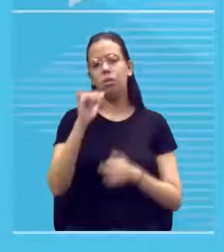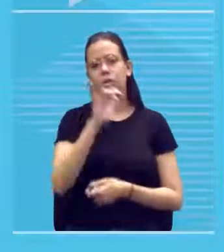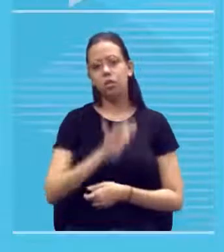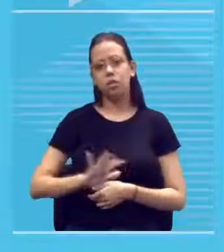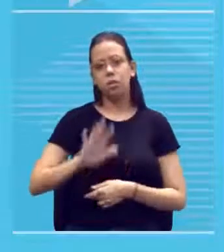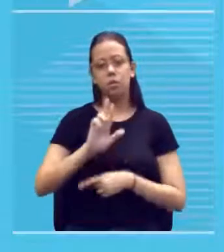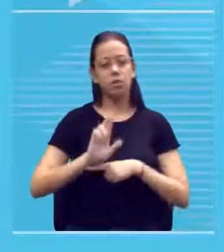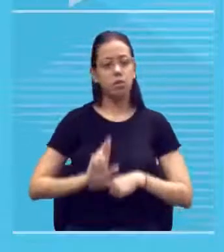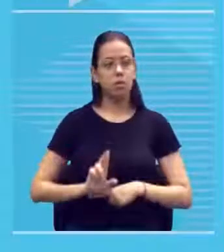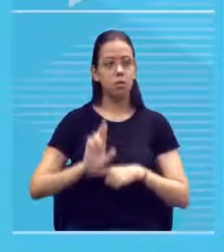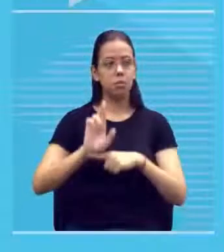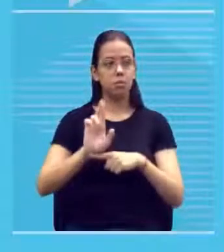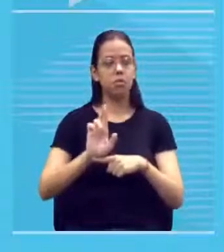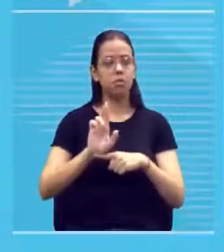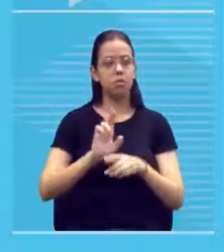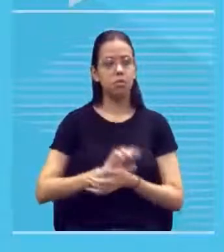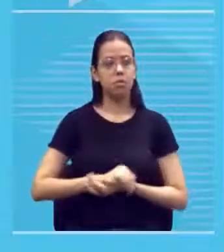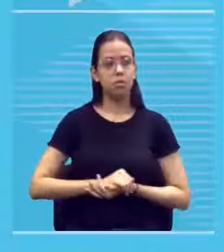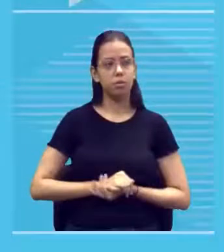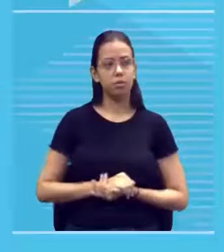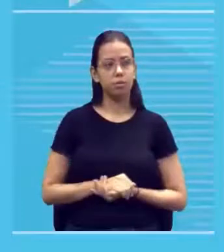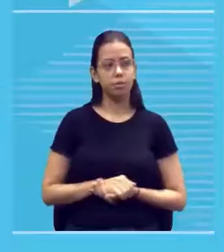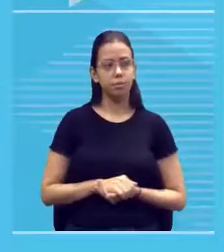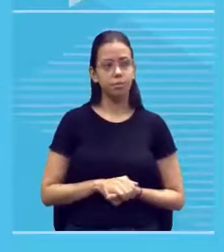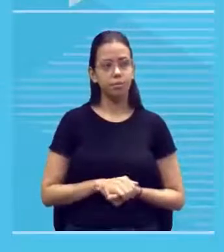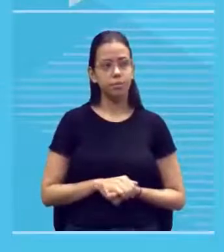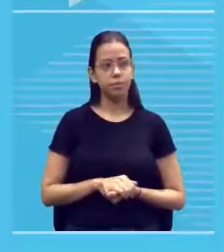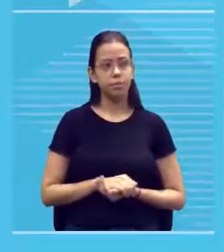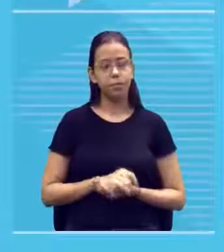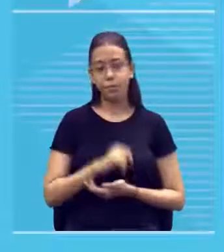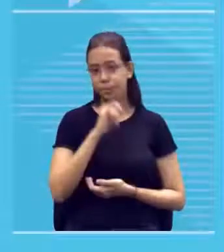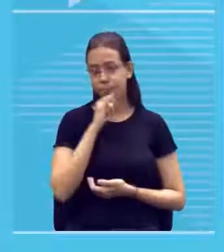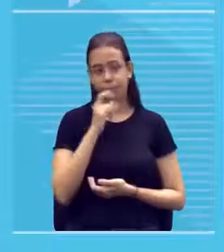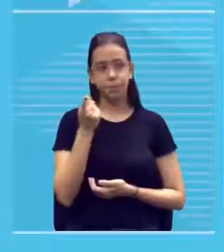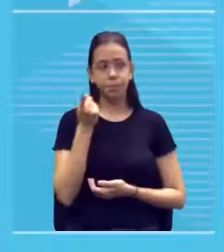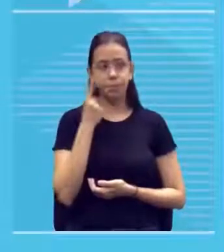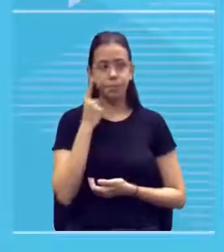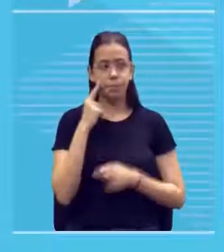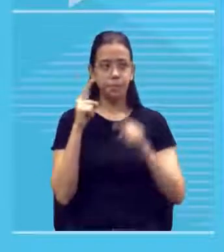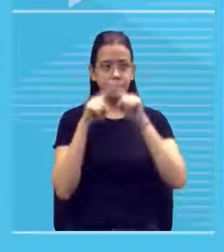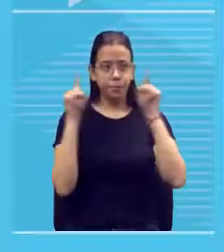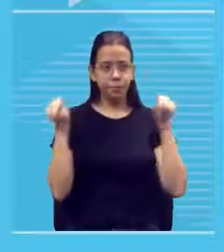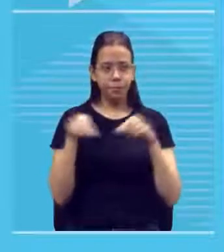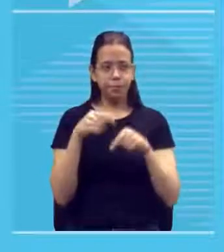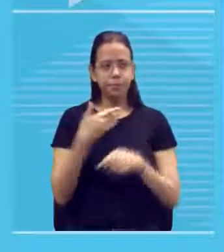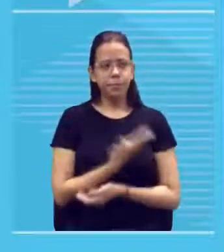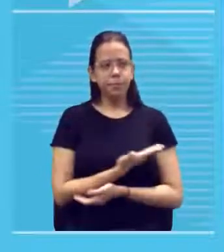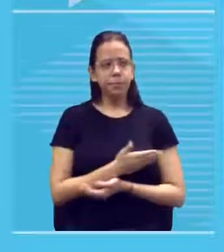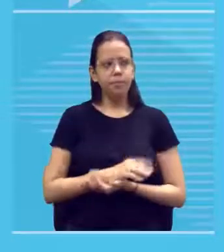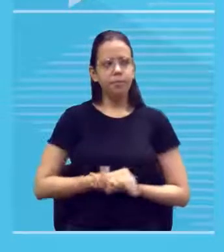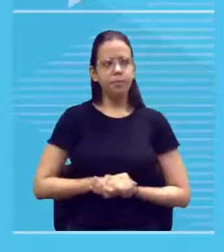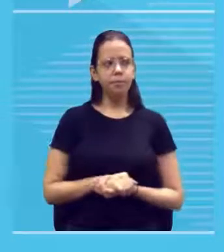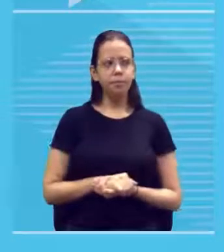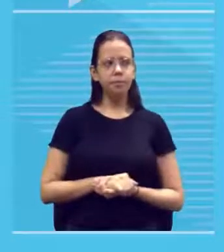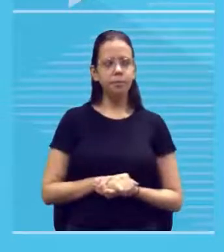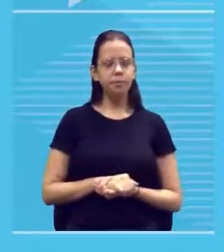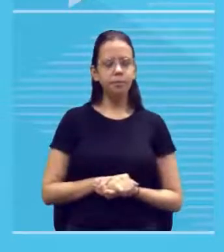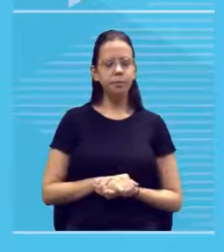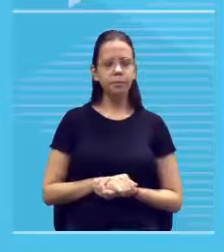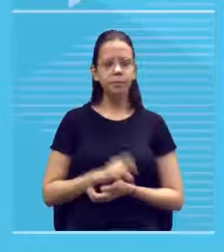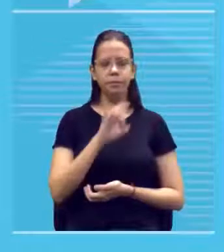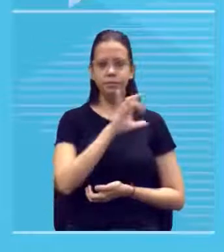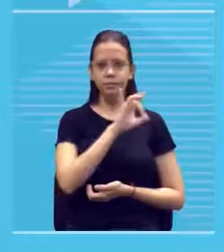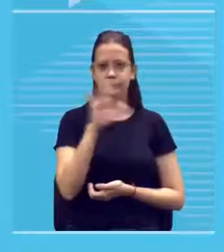figurativa vou voltar bem aqui para você olhando aqui para essa essa pintura cada pessoa